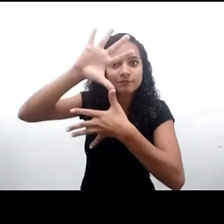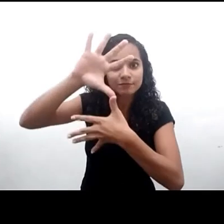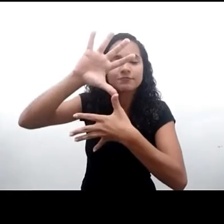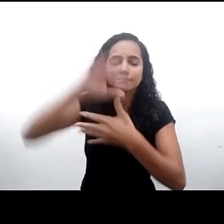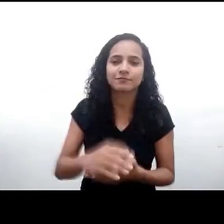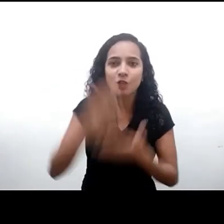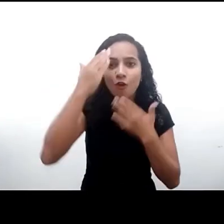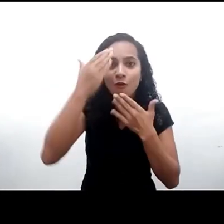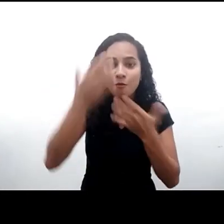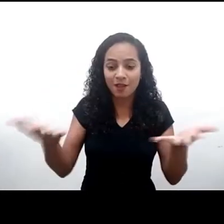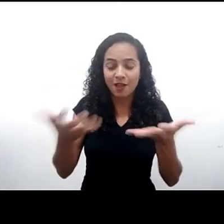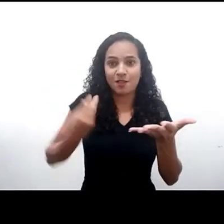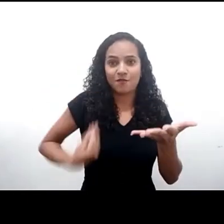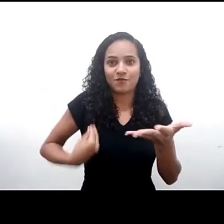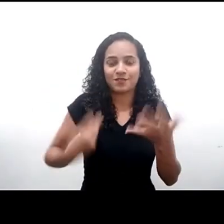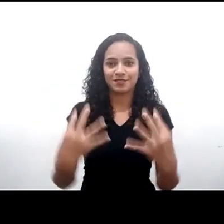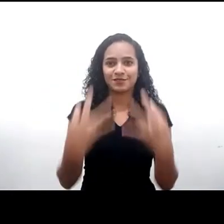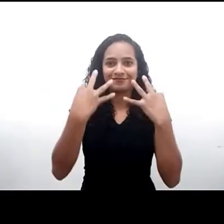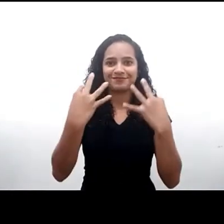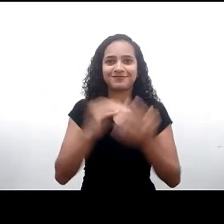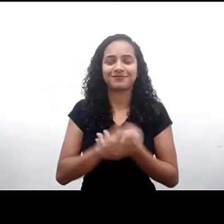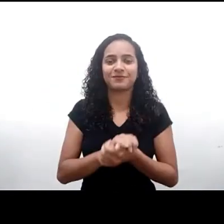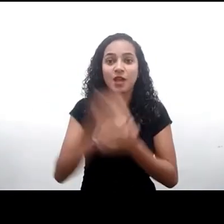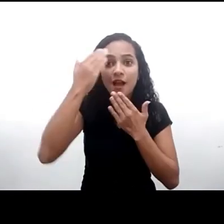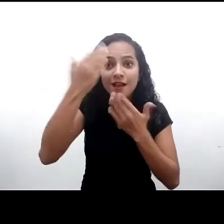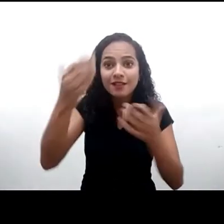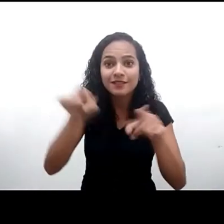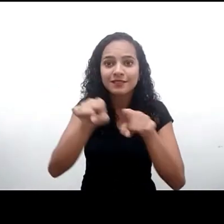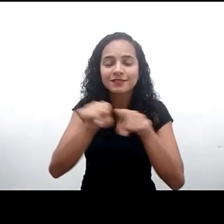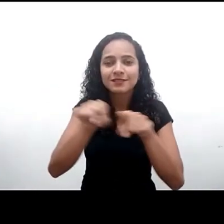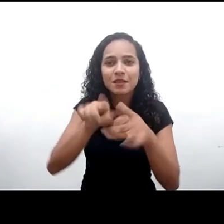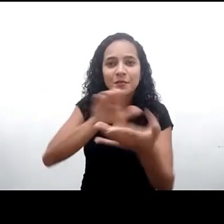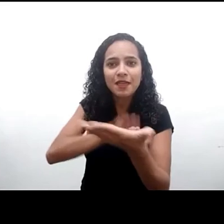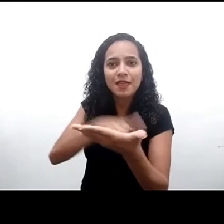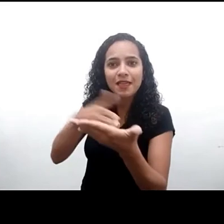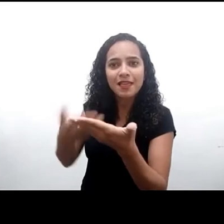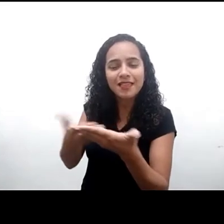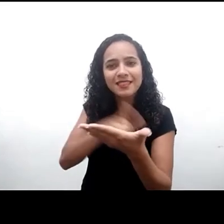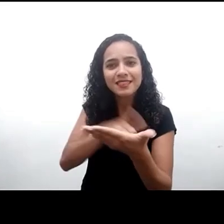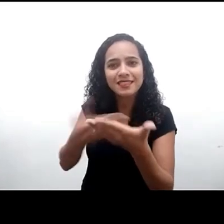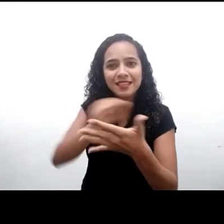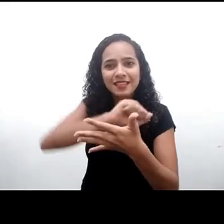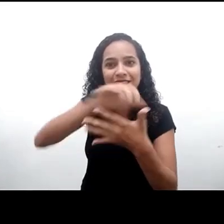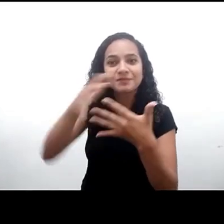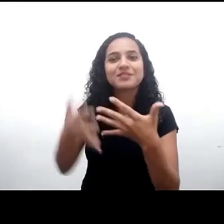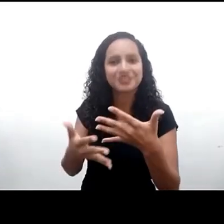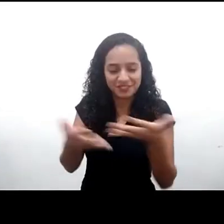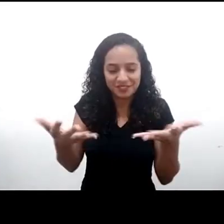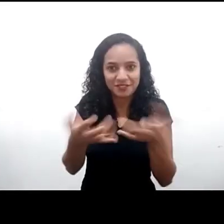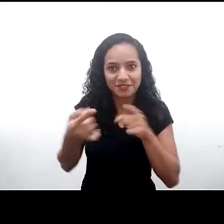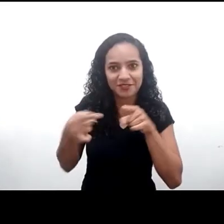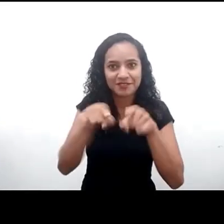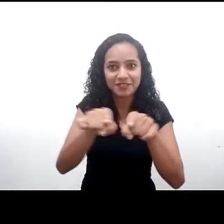por estarem aqui conosco. Agradeço também a presença da intérprete de tradução simultânea, intérprete de libras e equipe